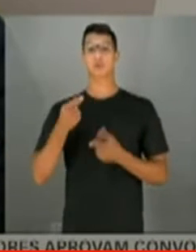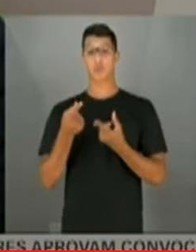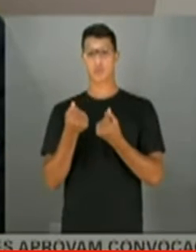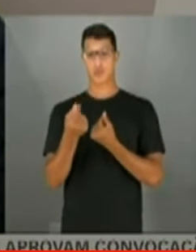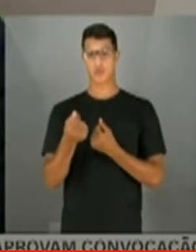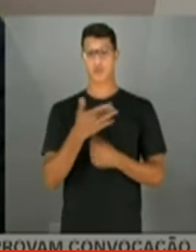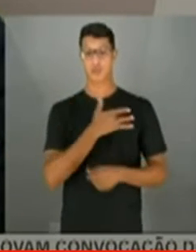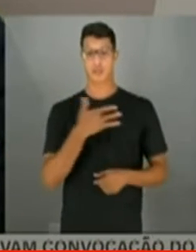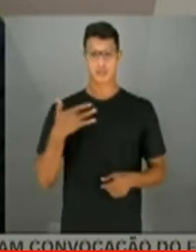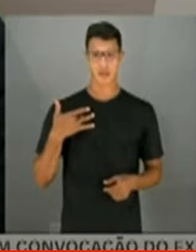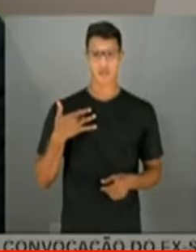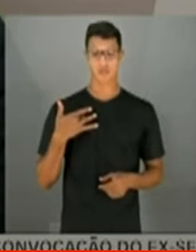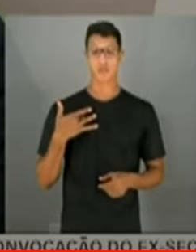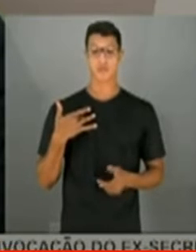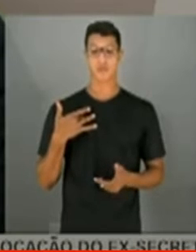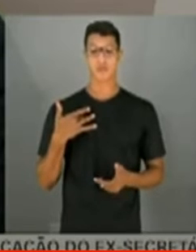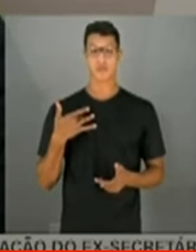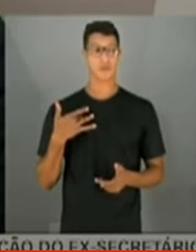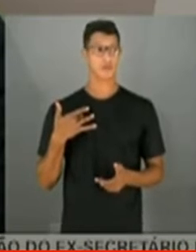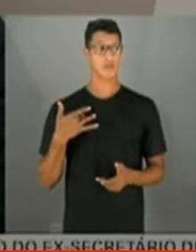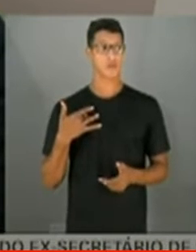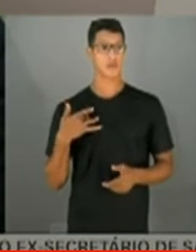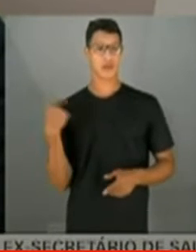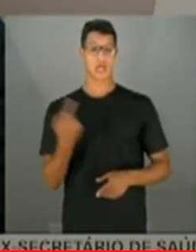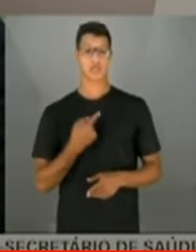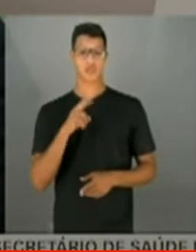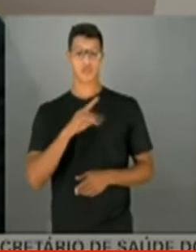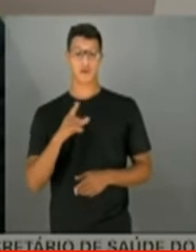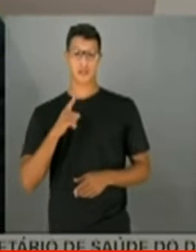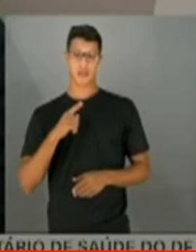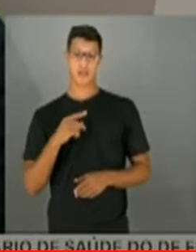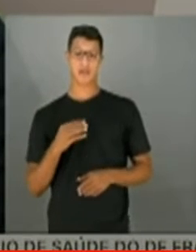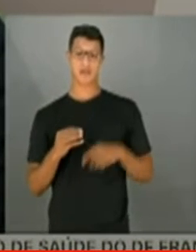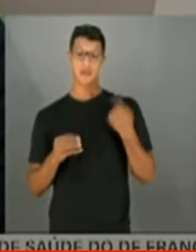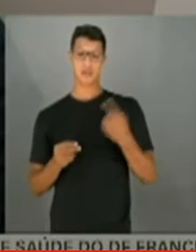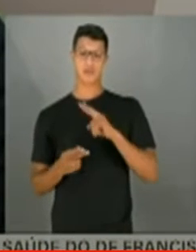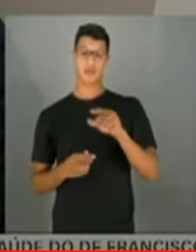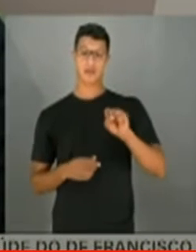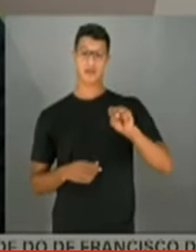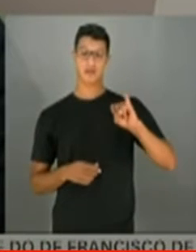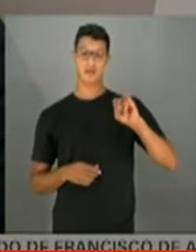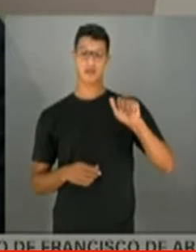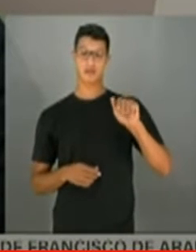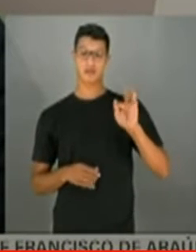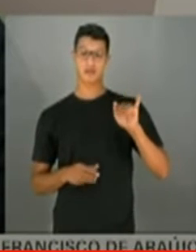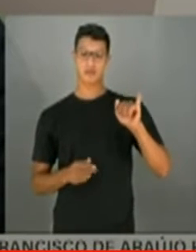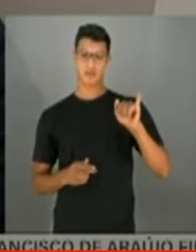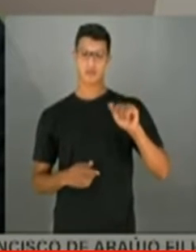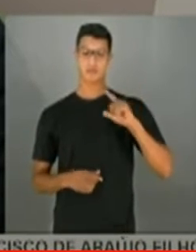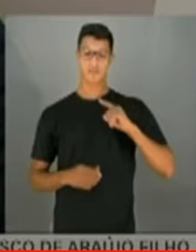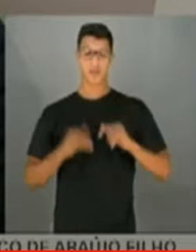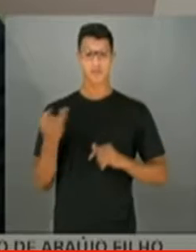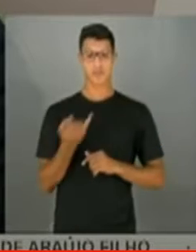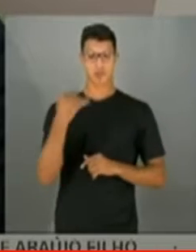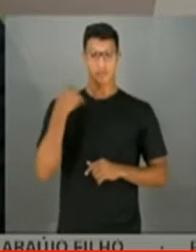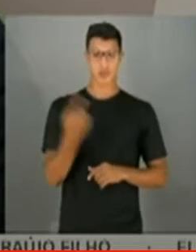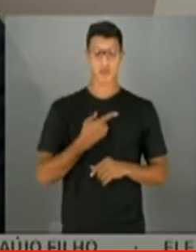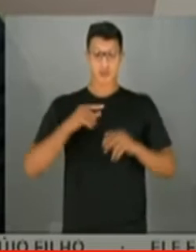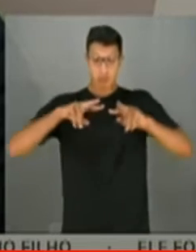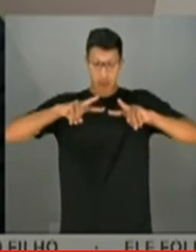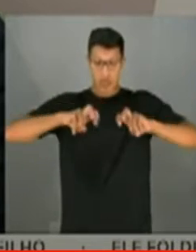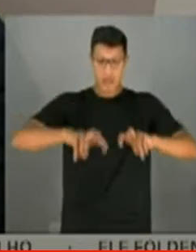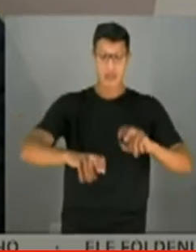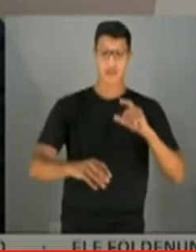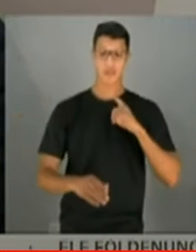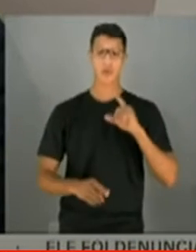saúde sejam empregados utilizando o CIAF. Seria muito interessante para nós podermos rastrear